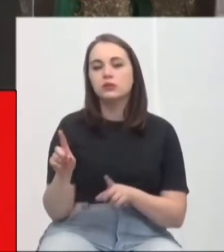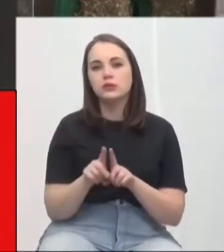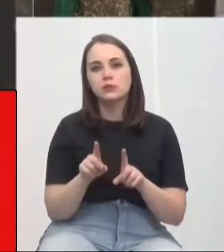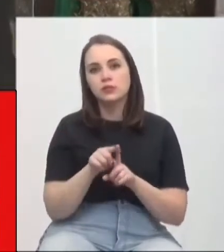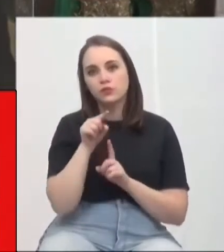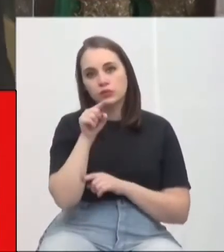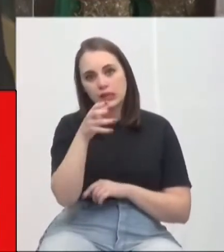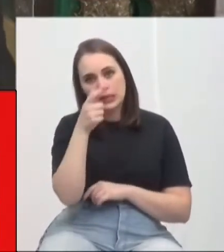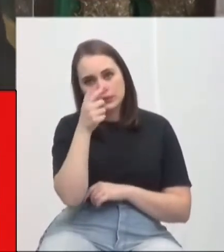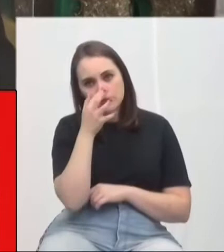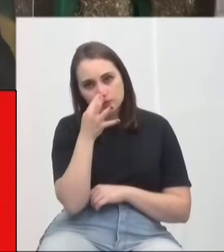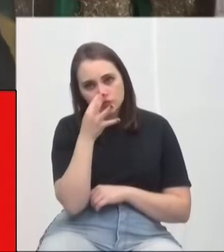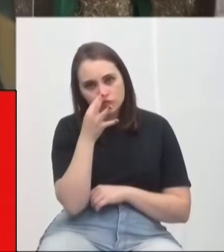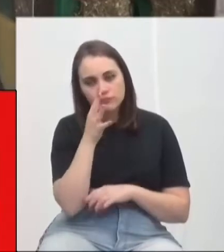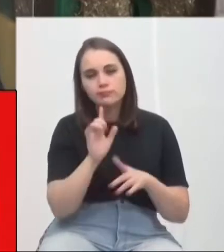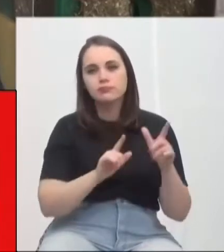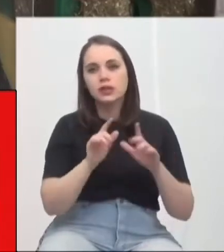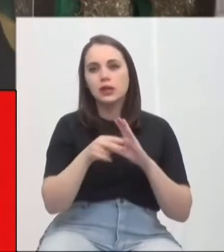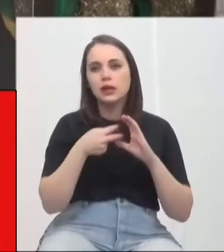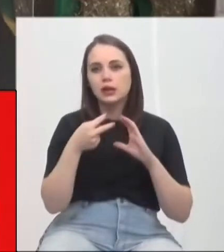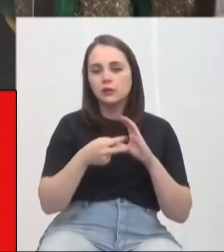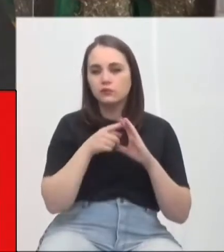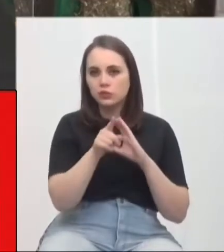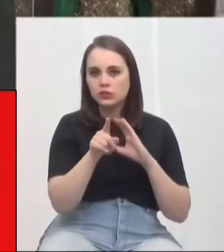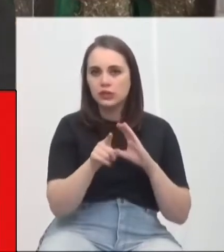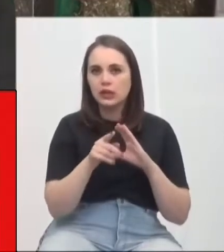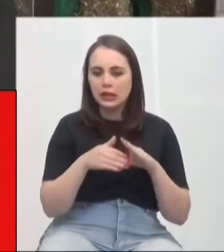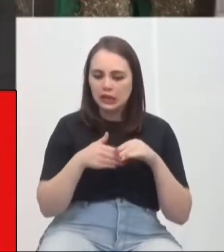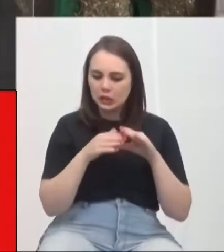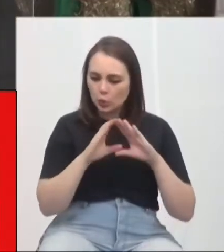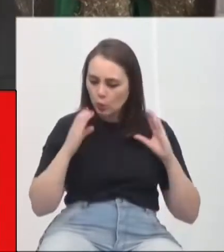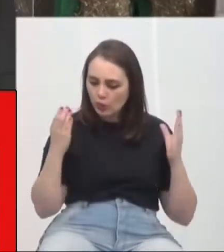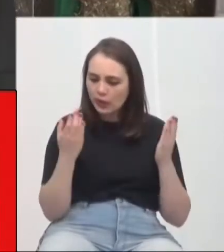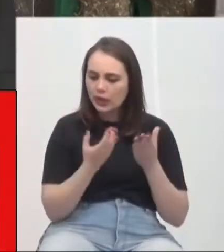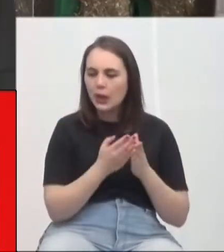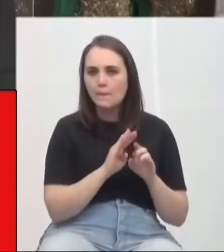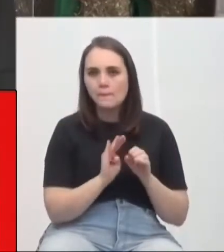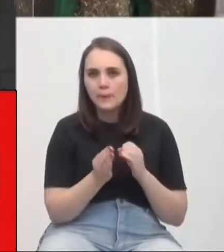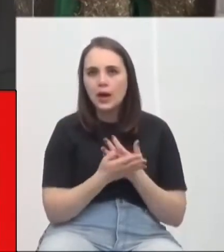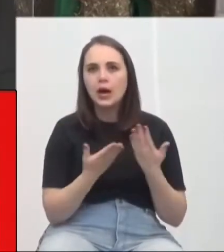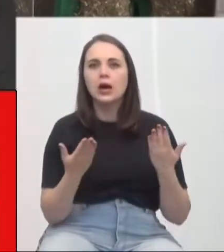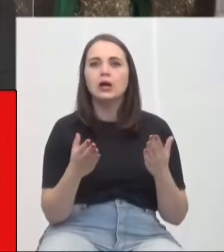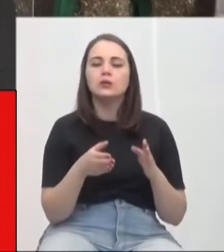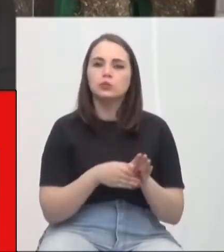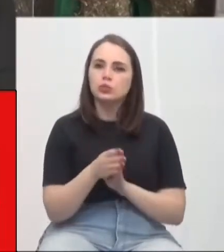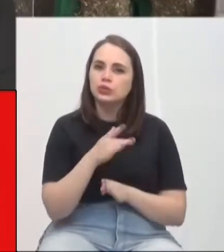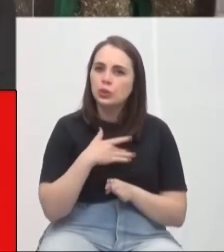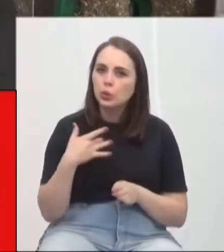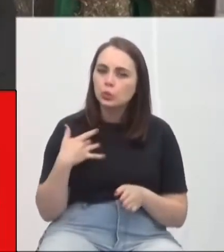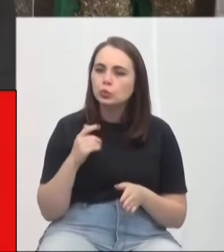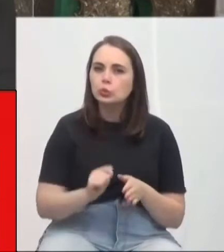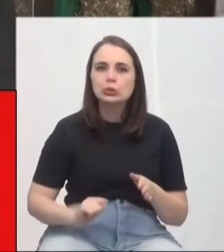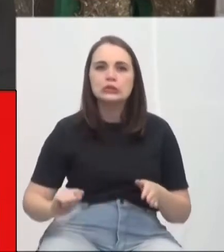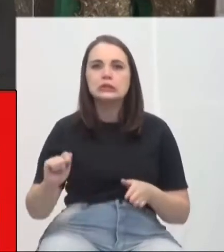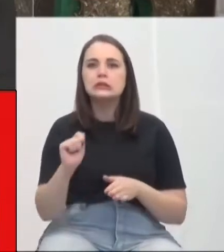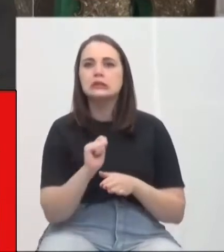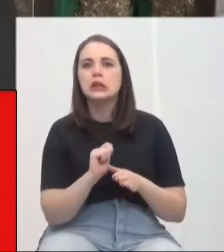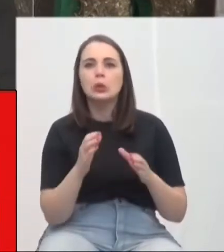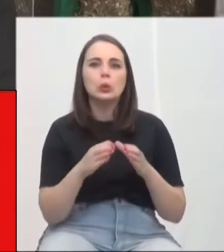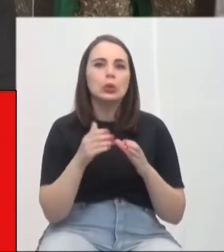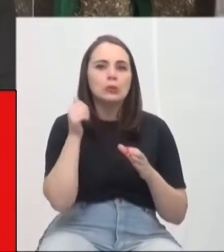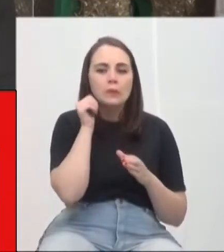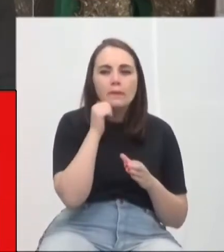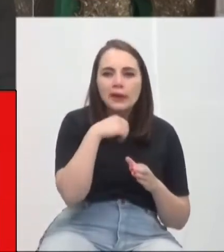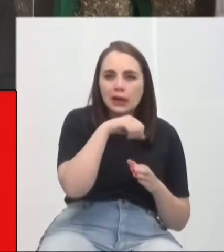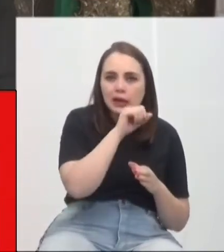que está assistindo pela TV Câmara, aí que você é líder de comunidade, através dos conselhos de saúde, associação de moradores, clube de mães,